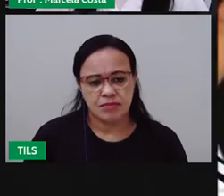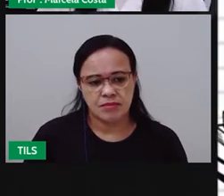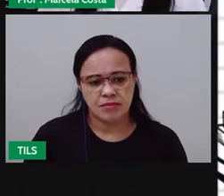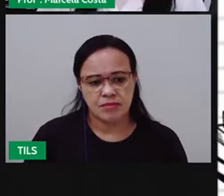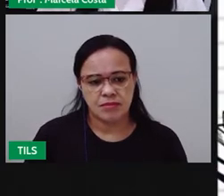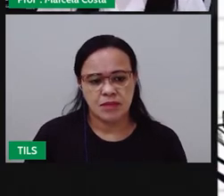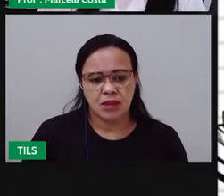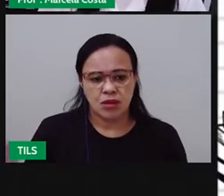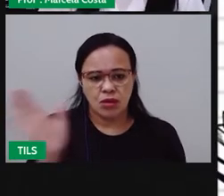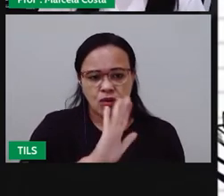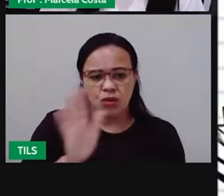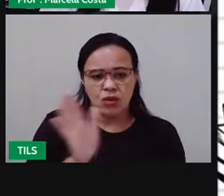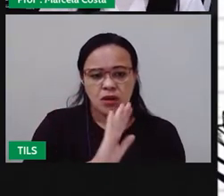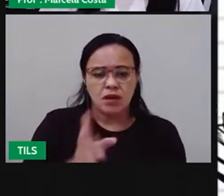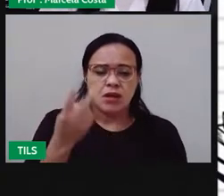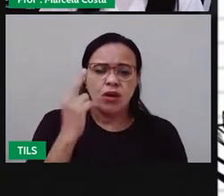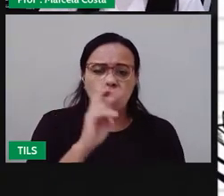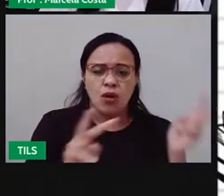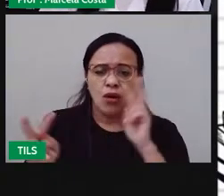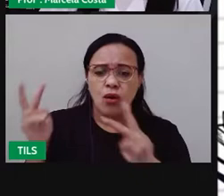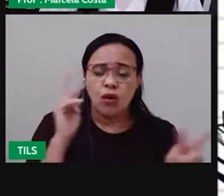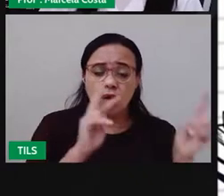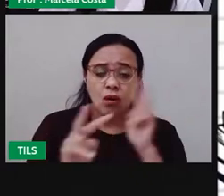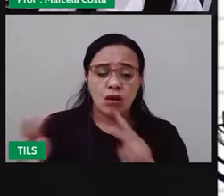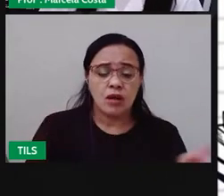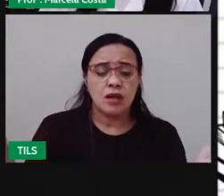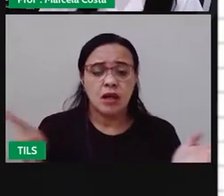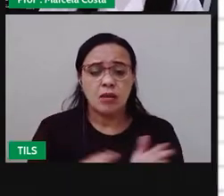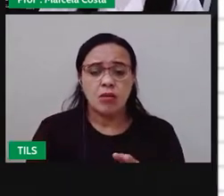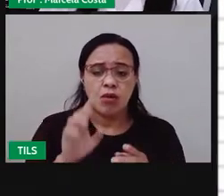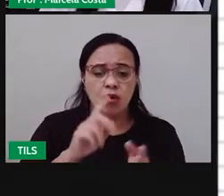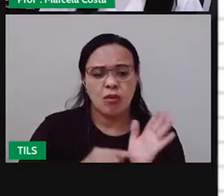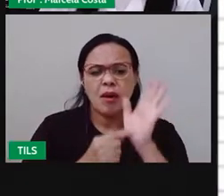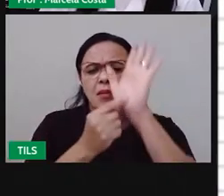Olhar geográfico. Apresenta...